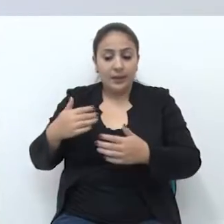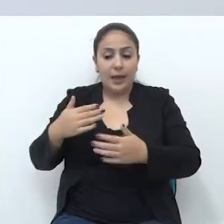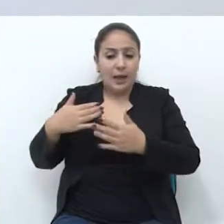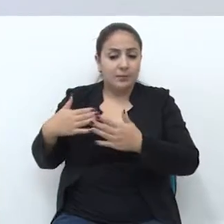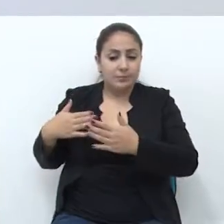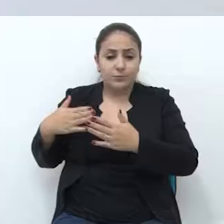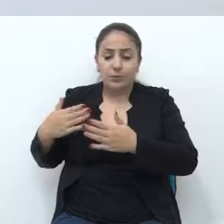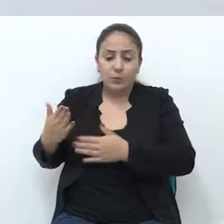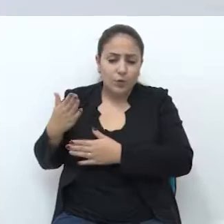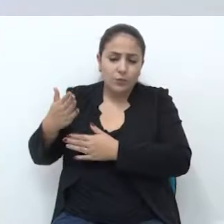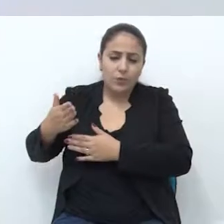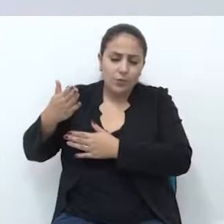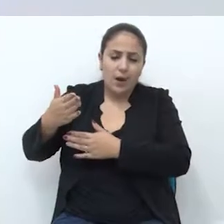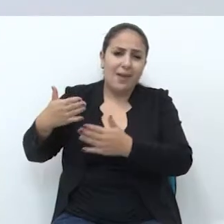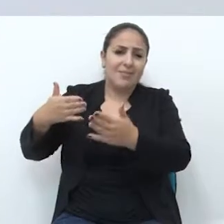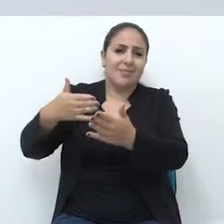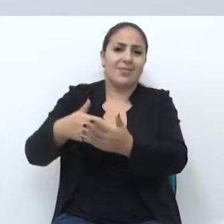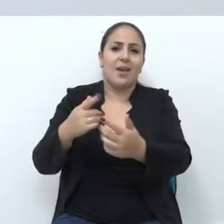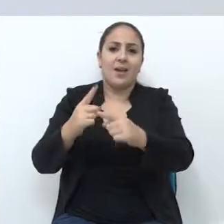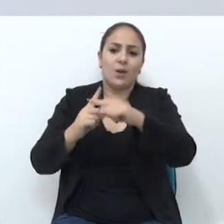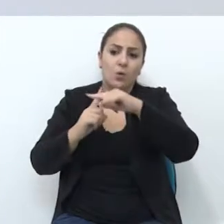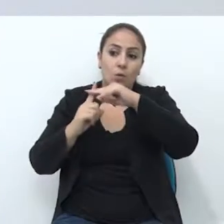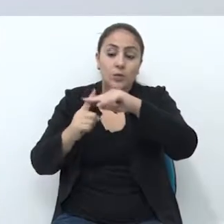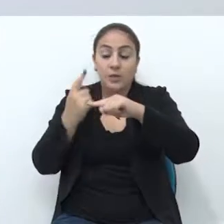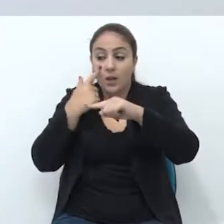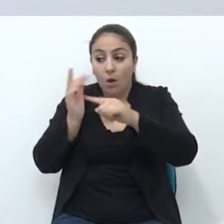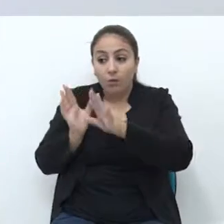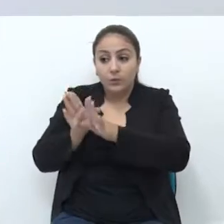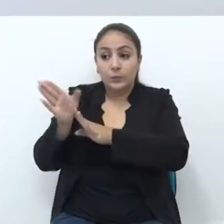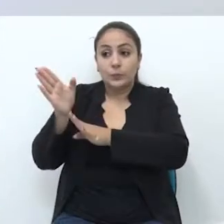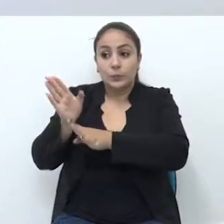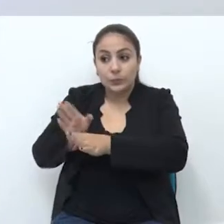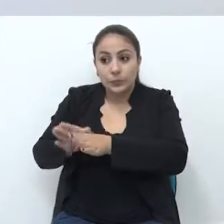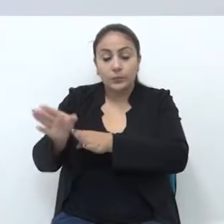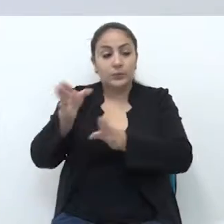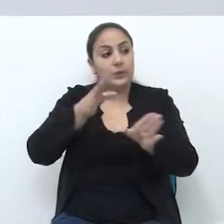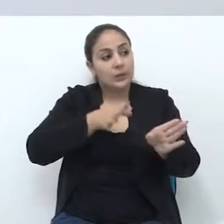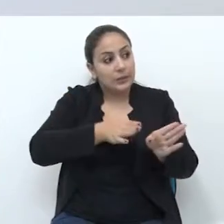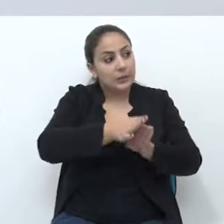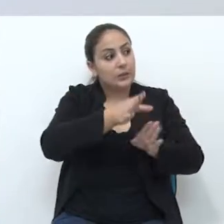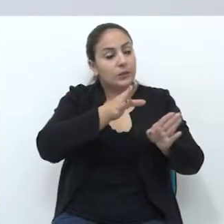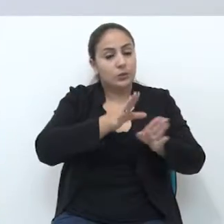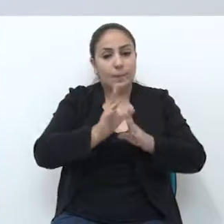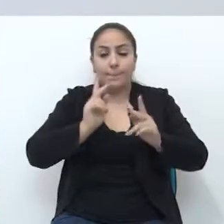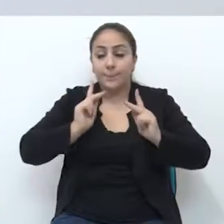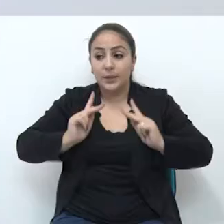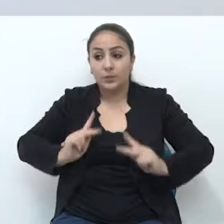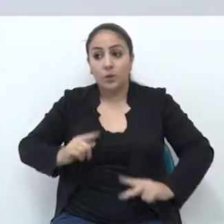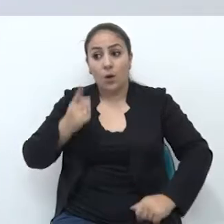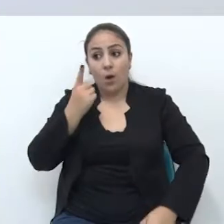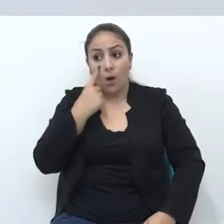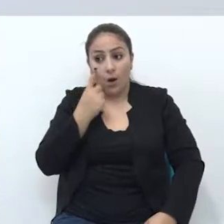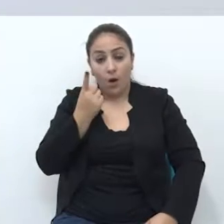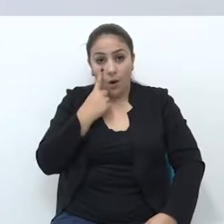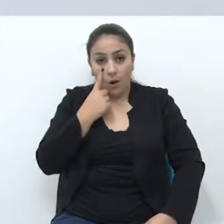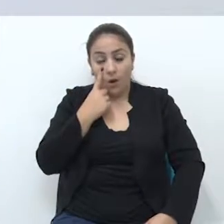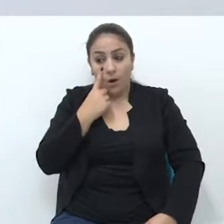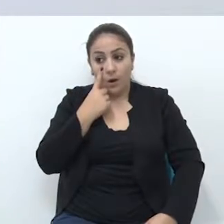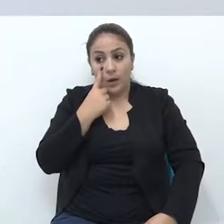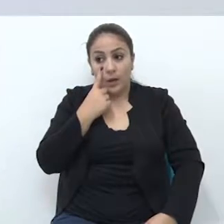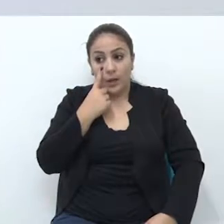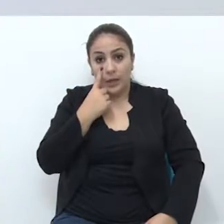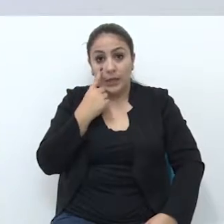cruz, né? Jesus, Ele foi orientando as pessoas, mesmo com a cruz nas costas, né? Ele foi